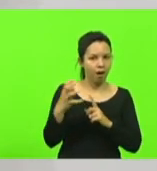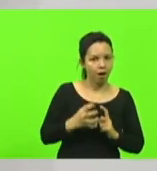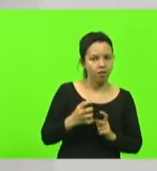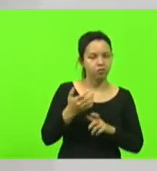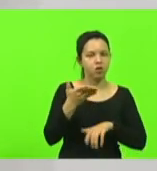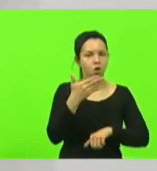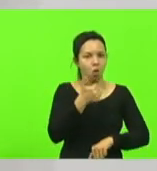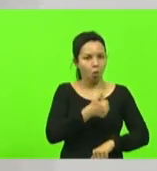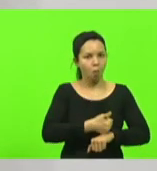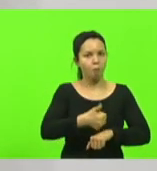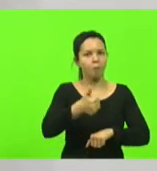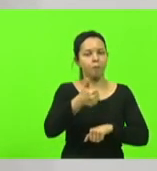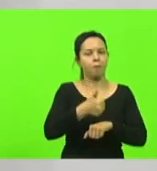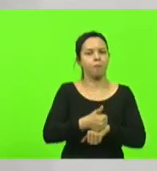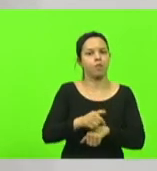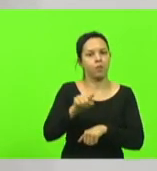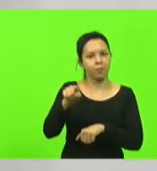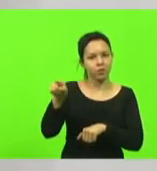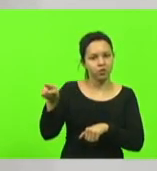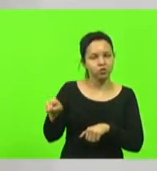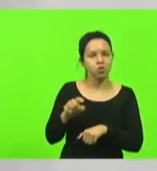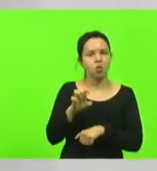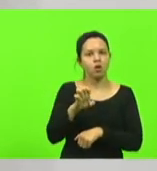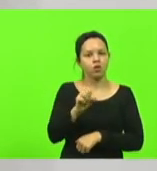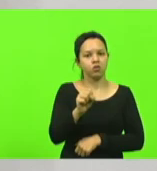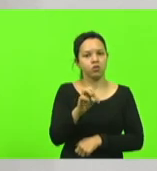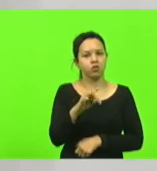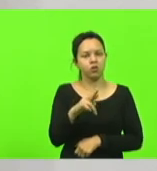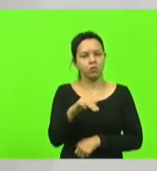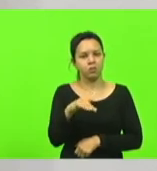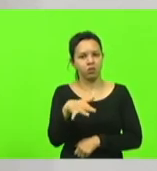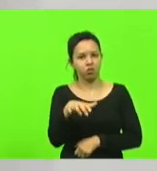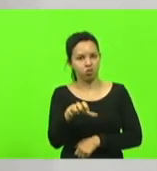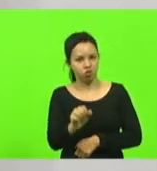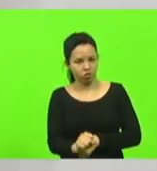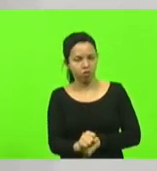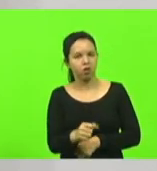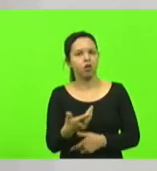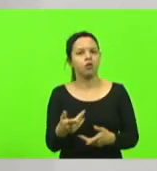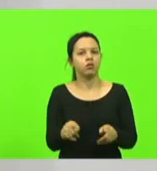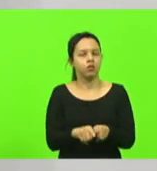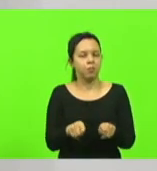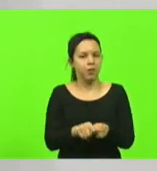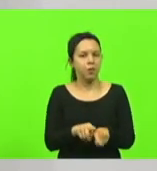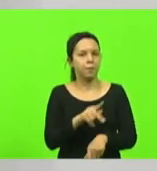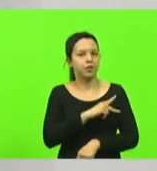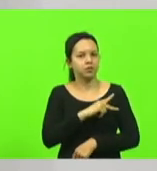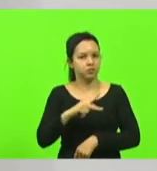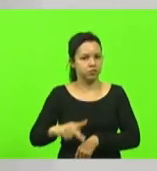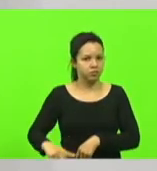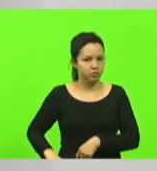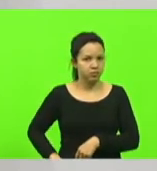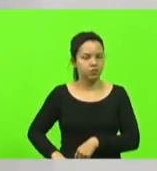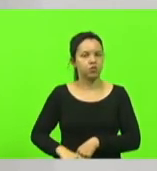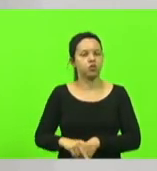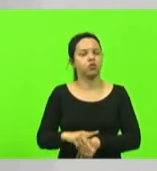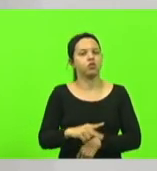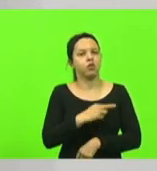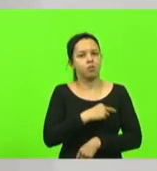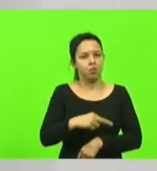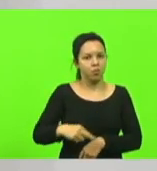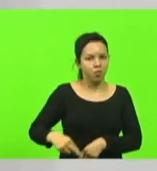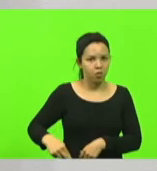respaldados pelo próprio presidente da república que chama e incentiva a atos